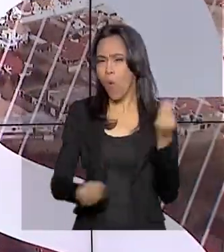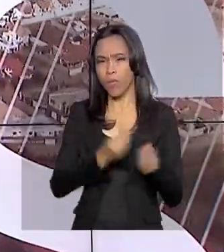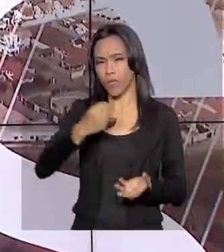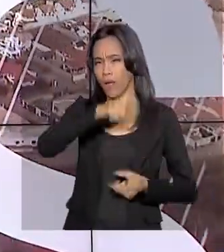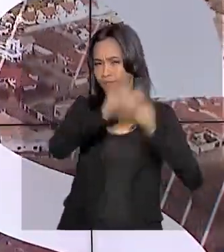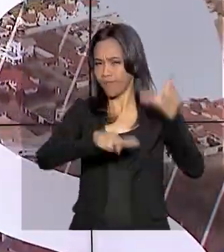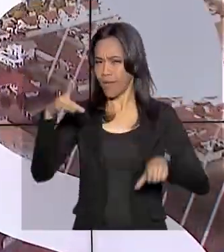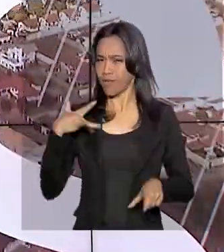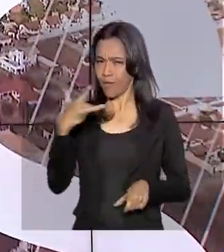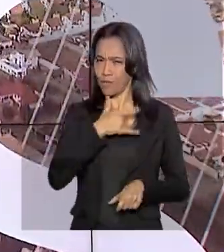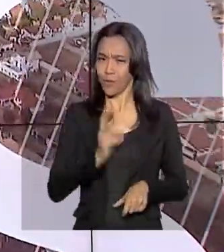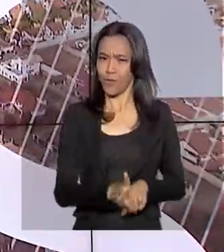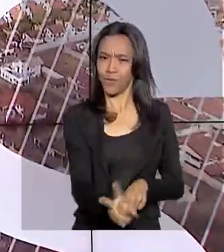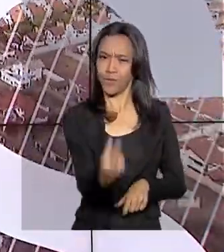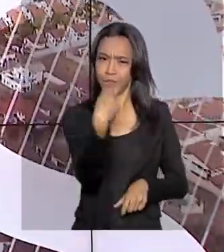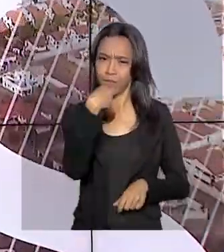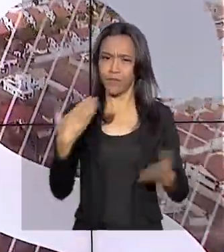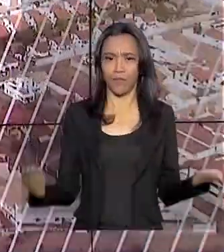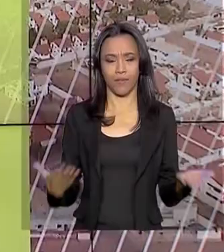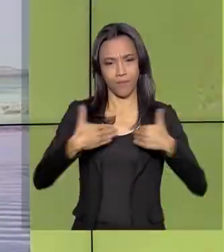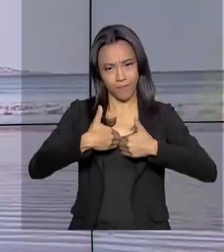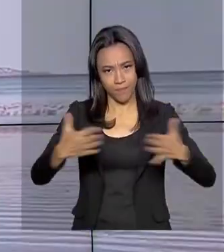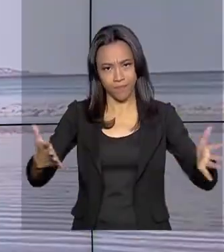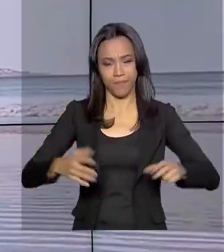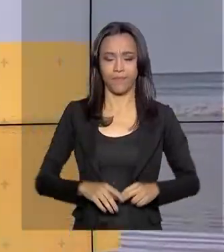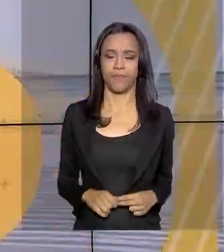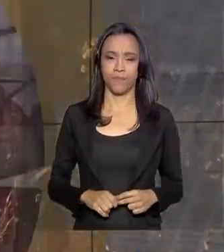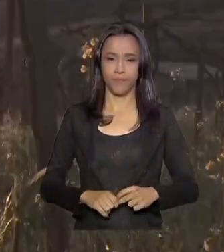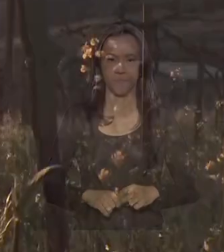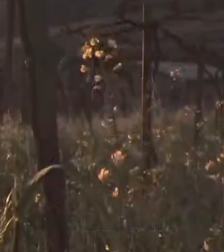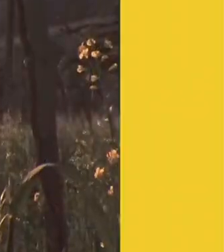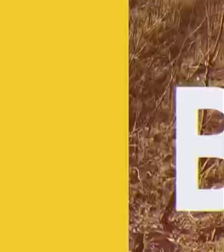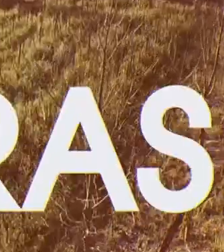brasileiro. Fique com a gente, o Brasil em dia já está no ar.